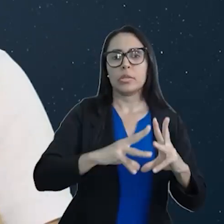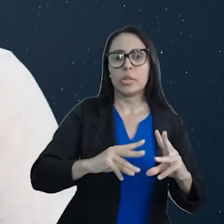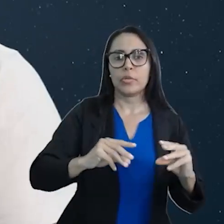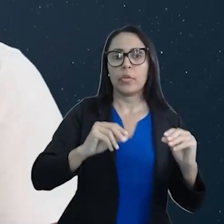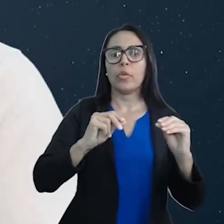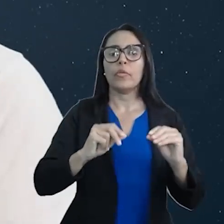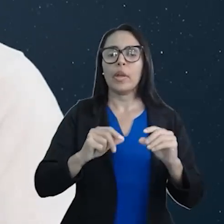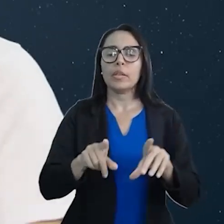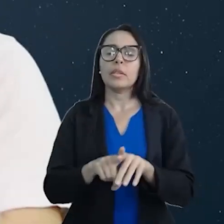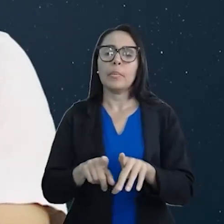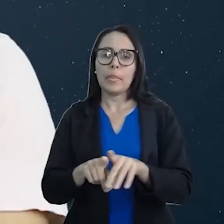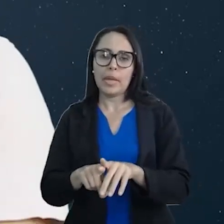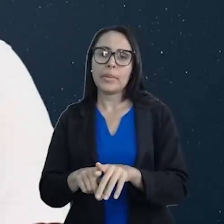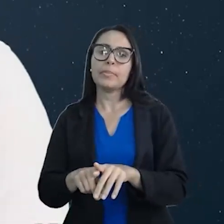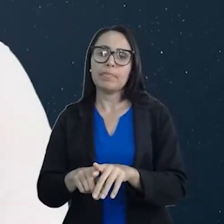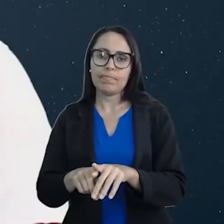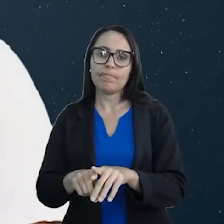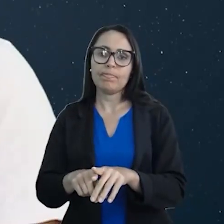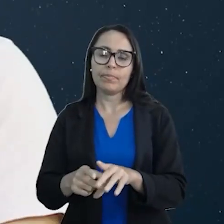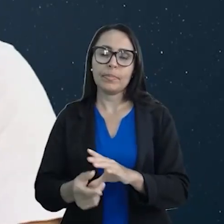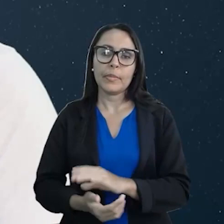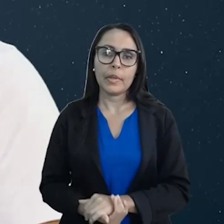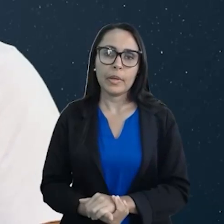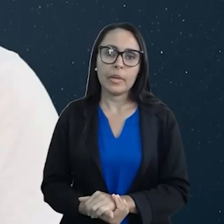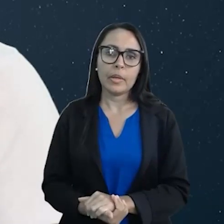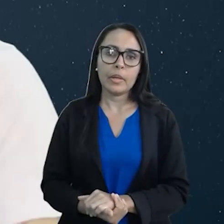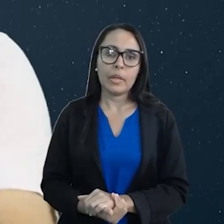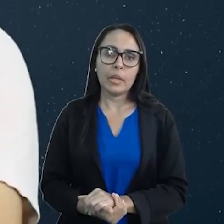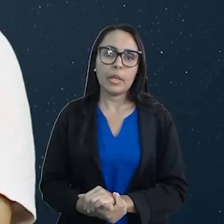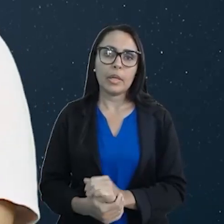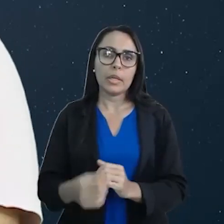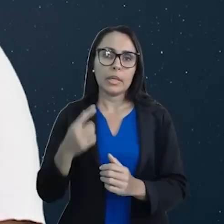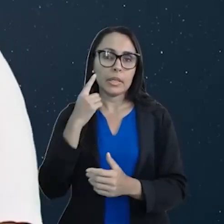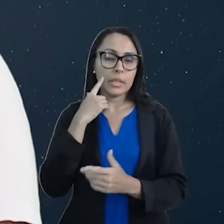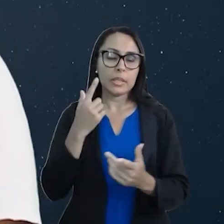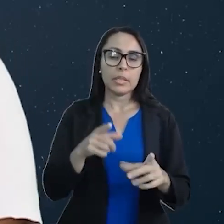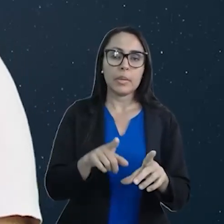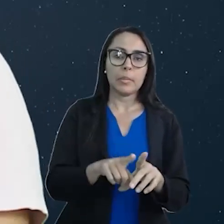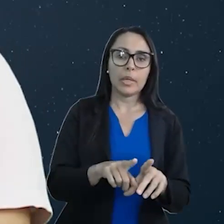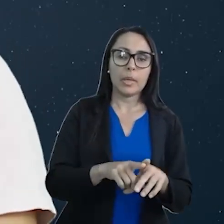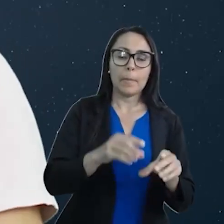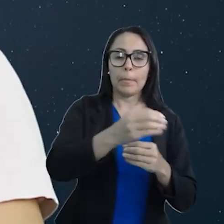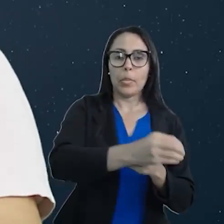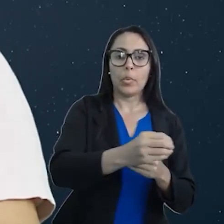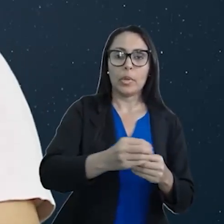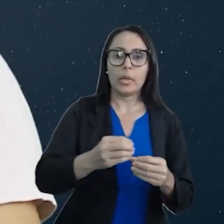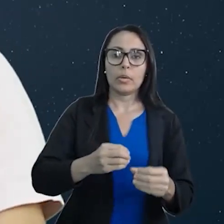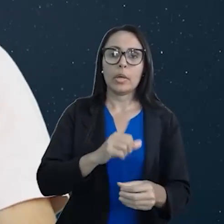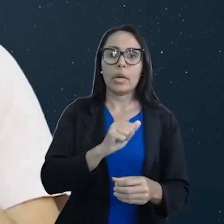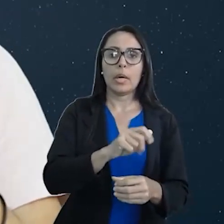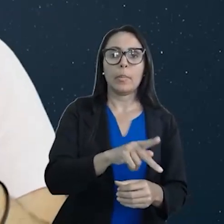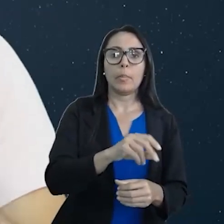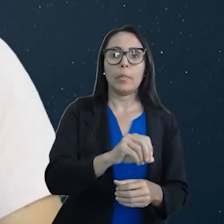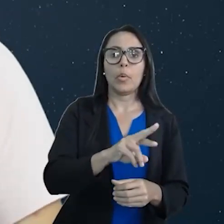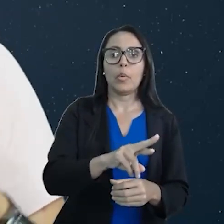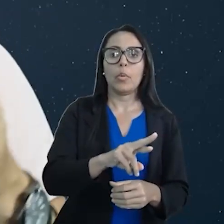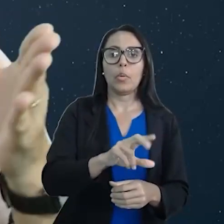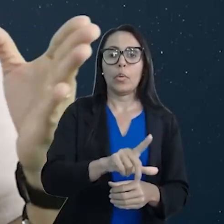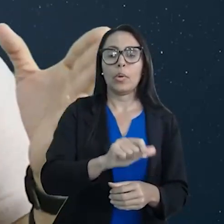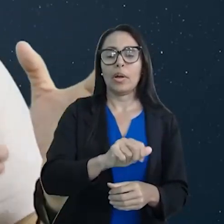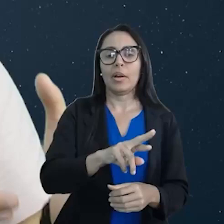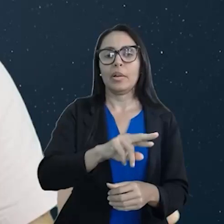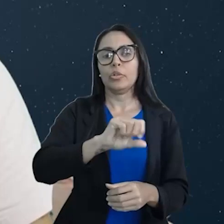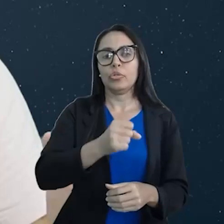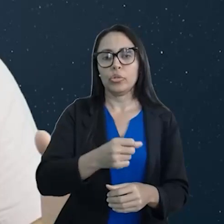moléculas também polares. E moléculas apolares vão dissolver moléculas